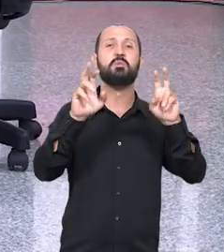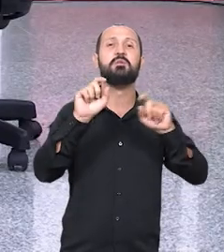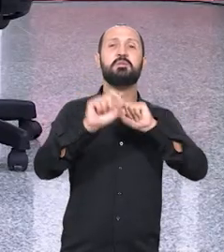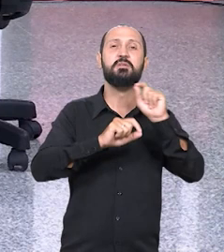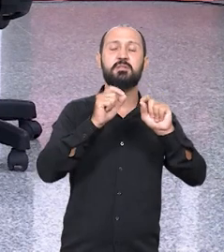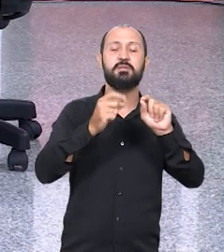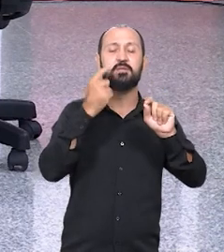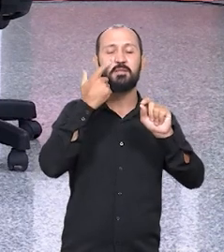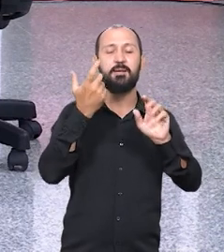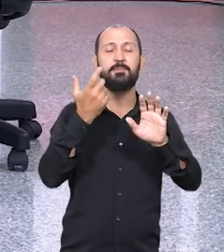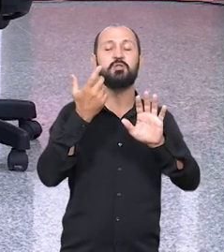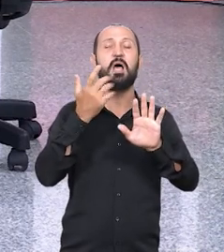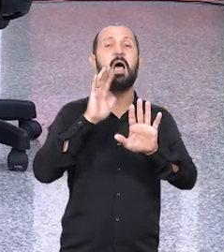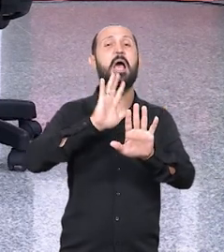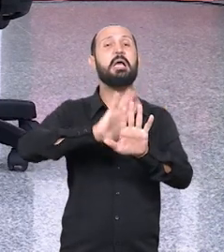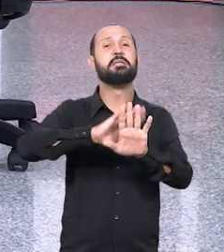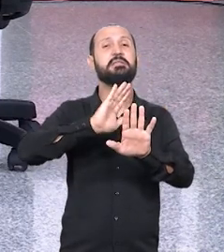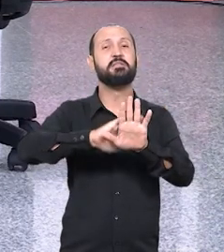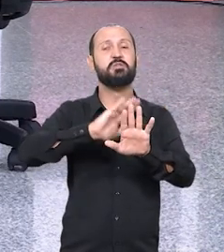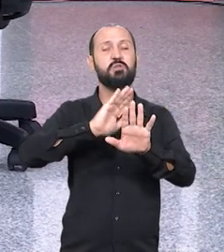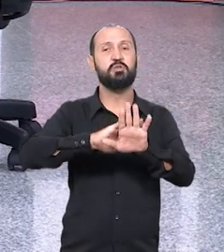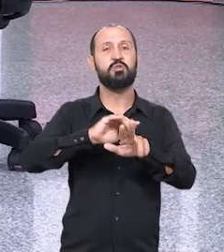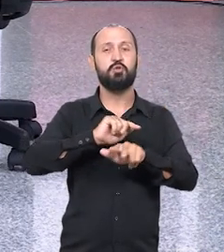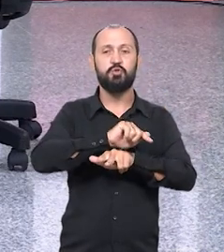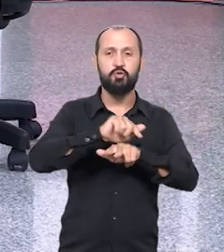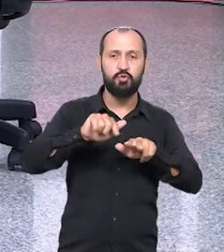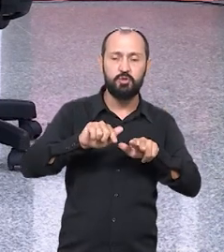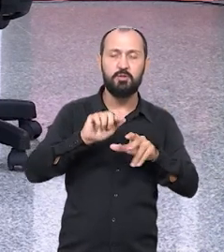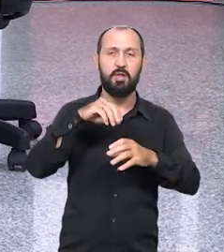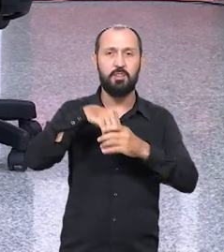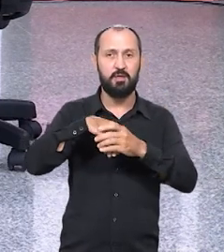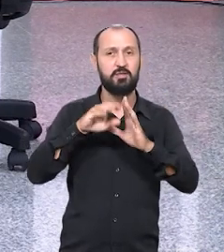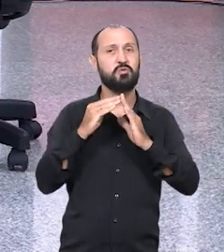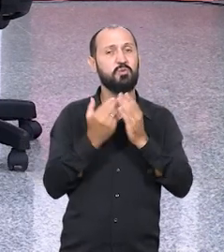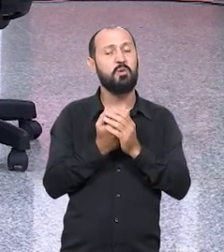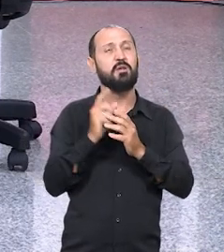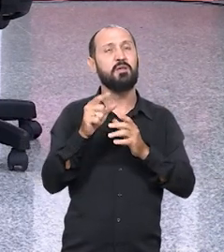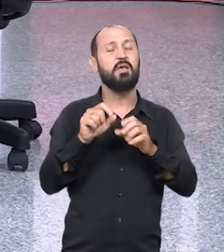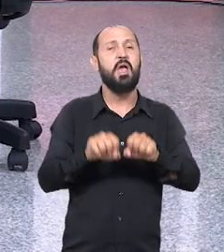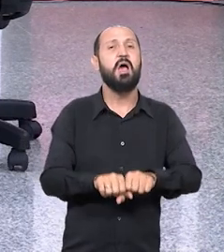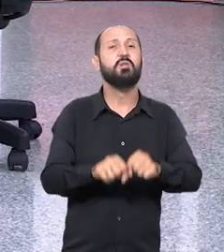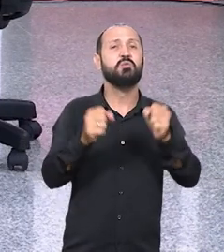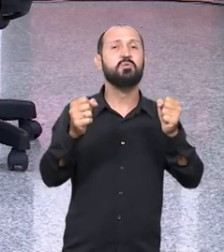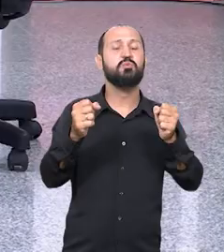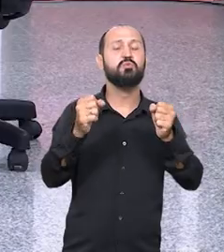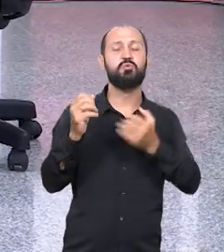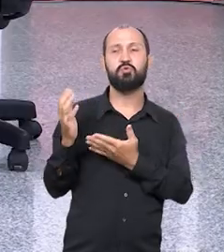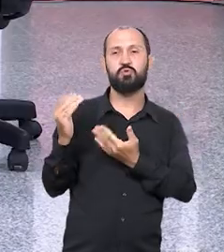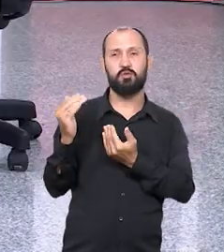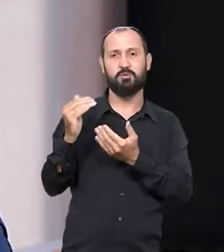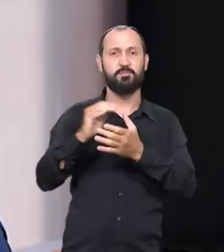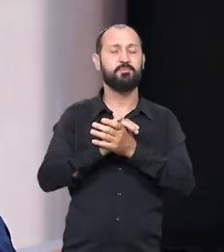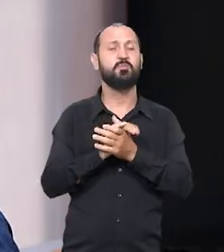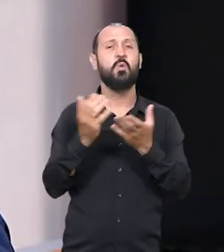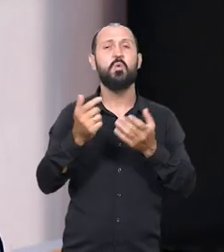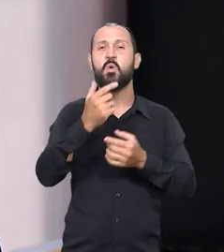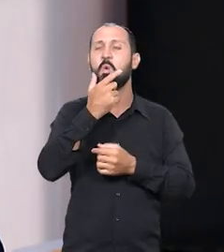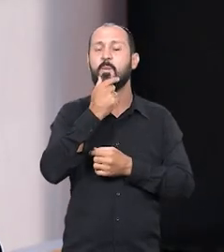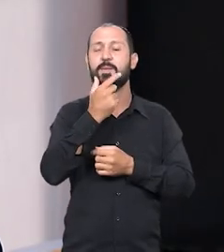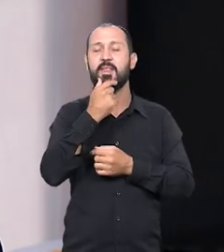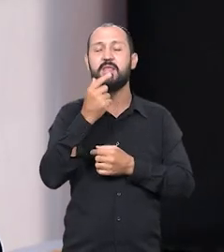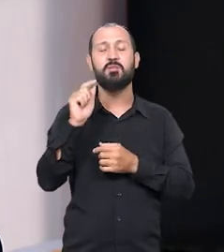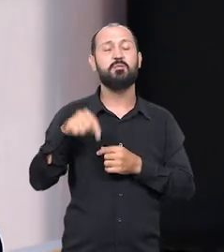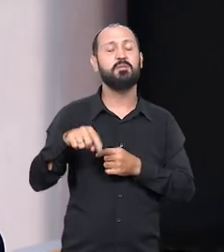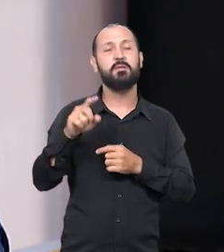questão a respeito da ideologia de gênero, que é construída dentro das escolas até, que é a desconstrução completa do jovem. Então, hoje em dia, o